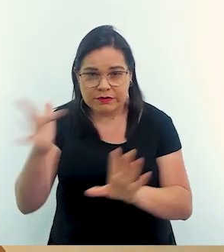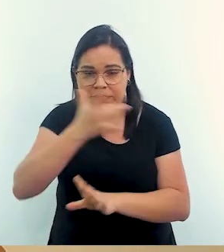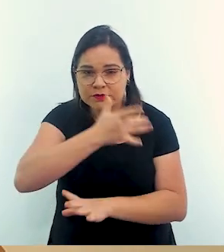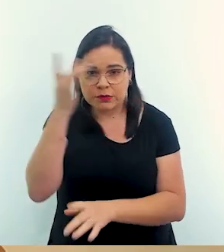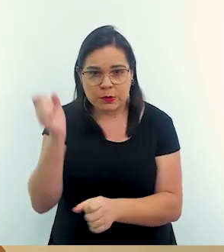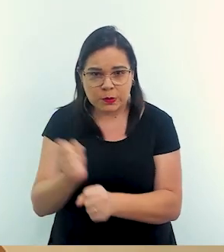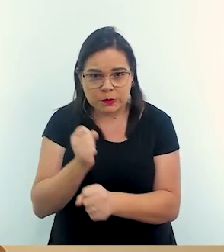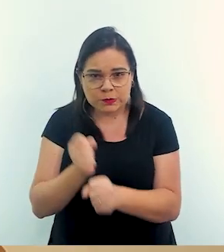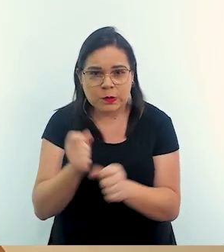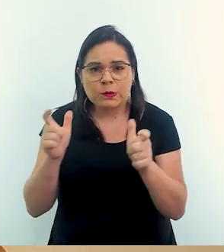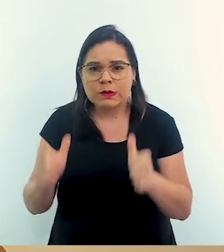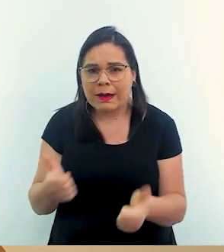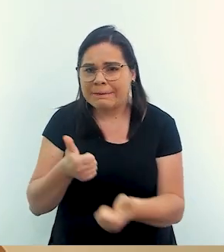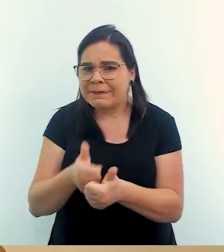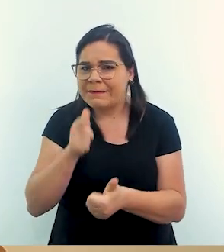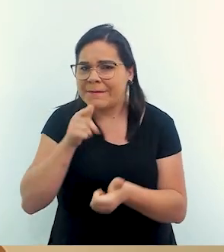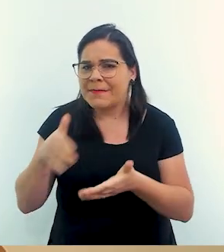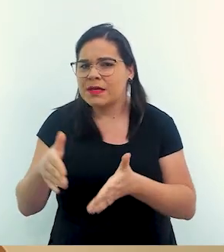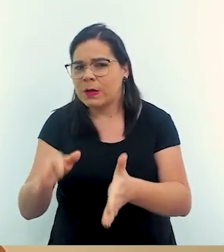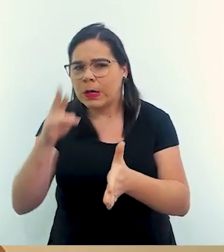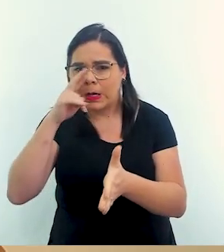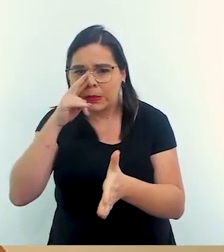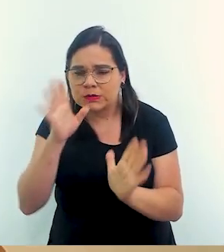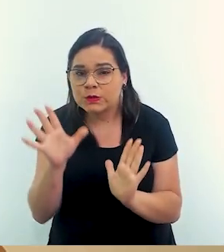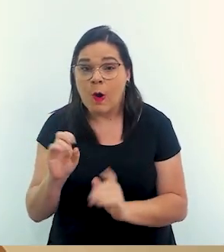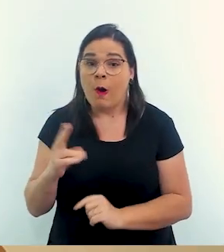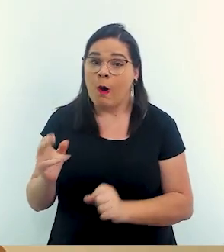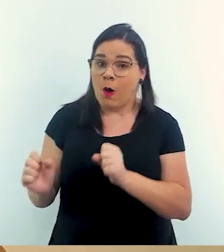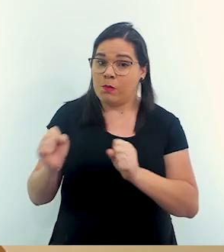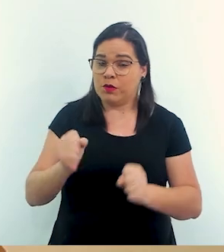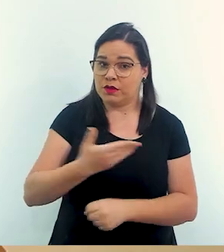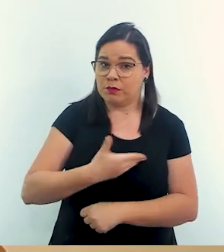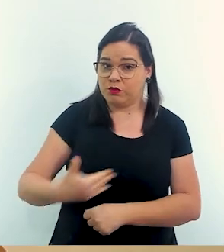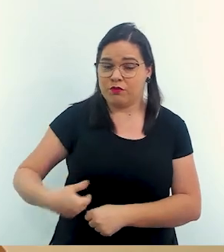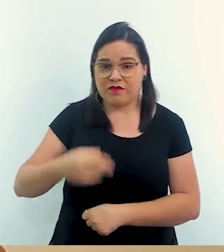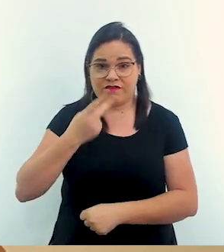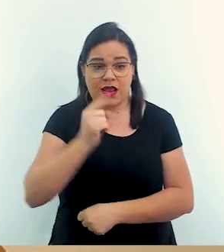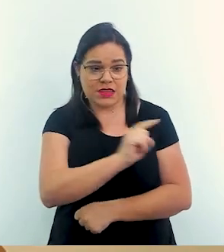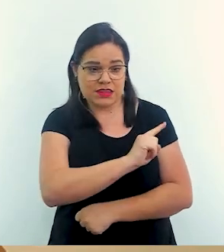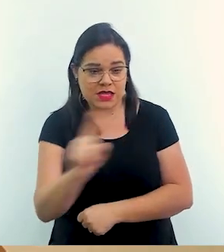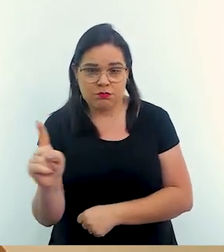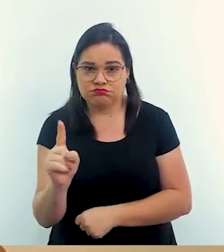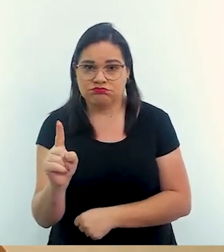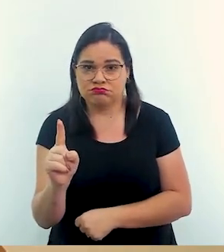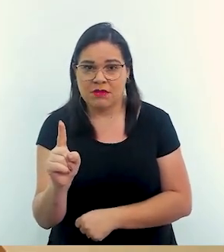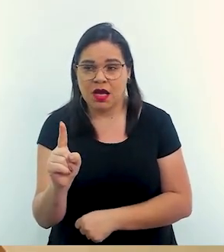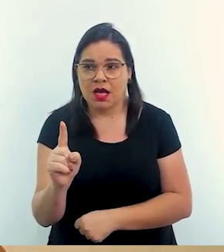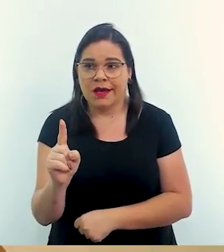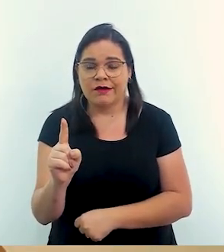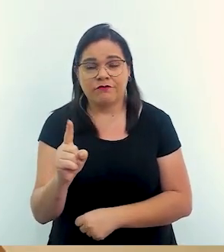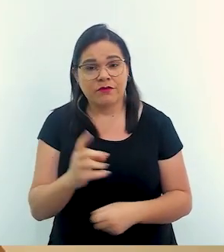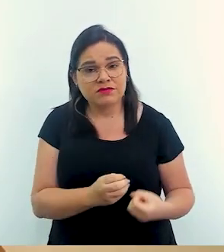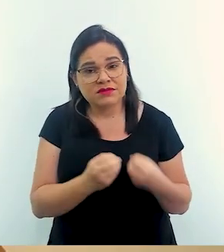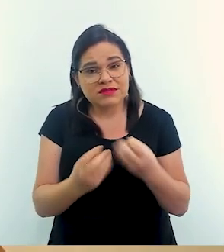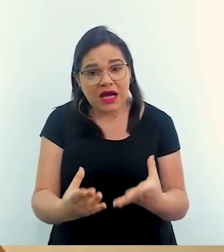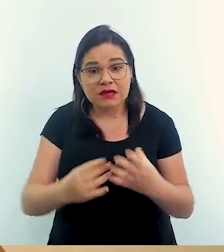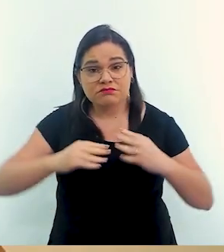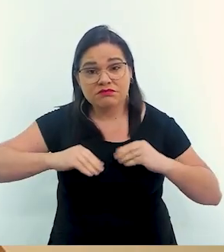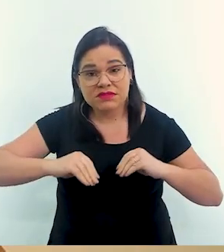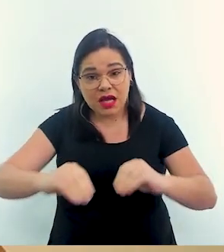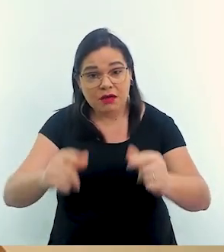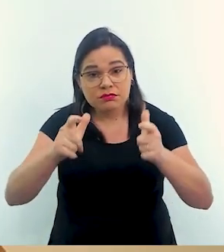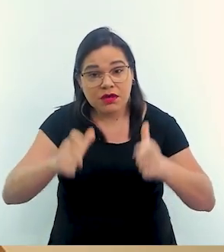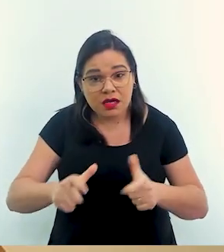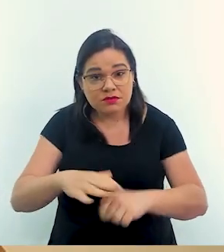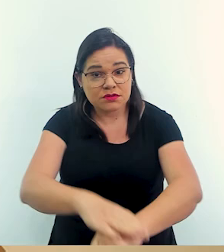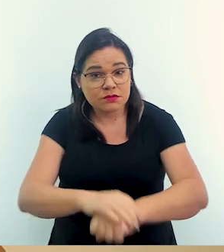construam ainda em área de risco? Ou não? Nós, como poder público, a gente tem o dever de prover um local seguro,